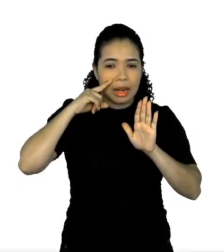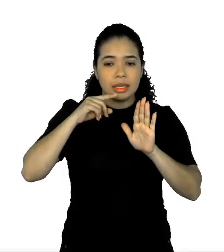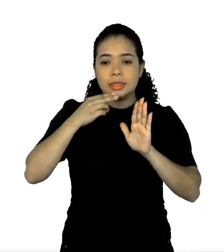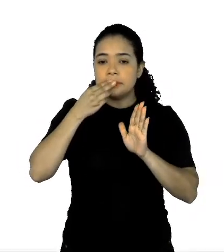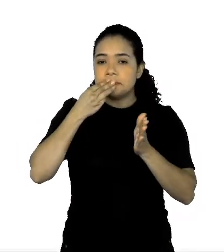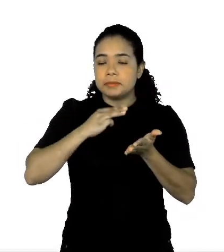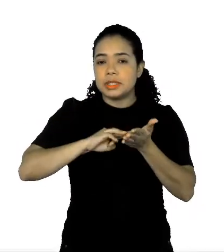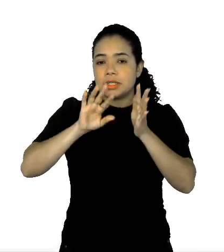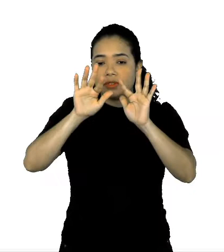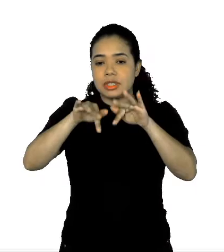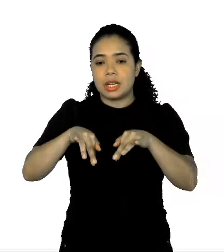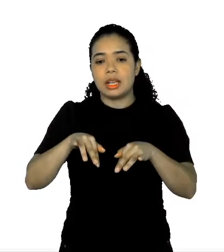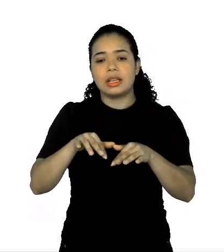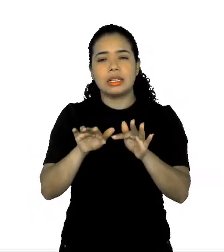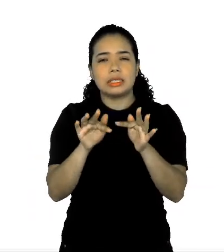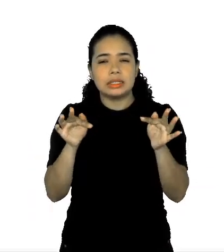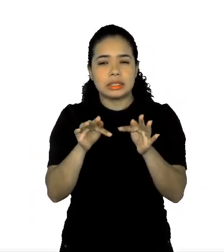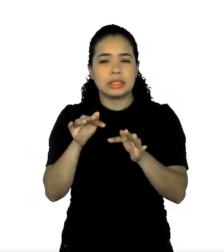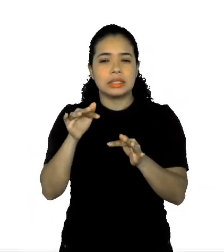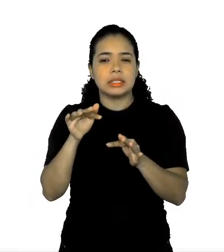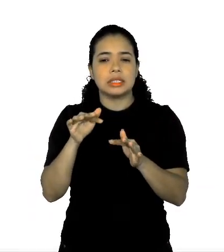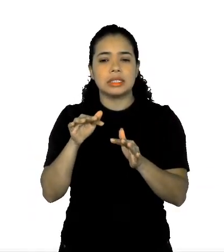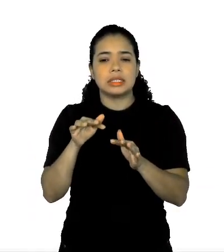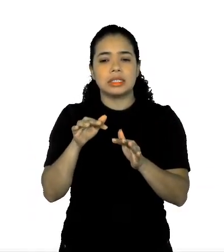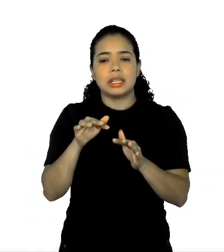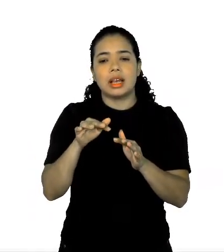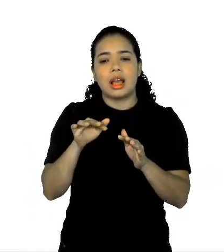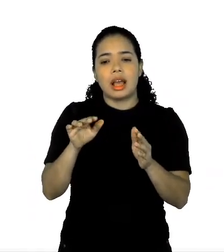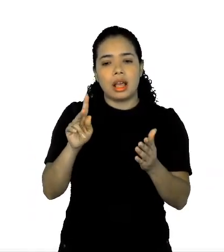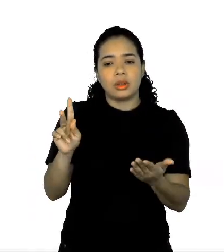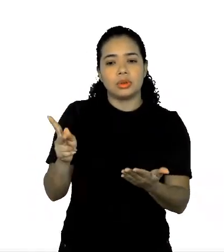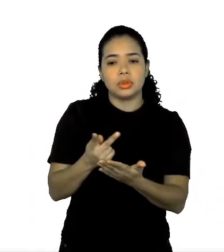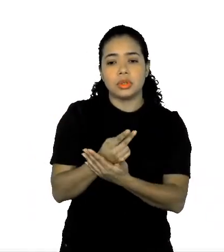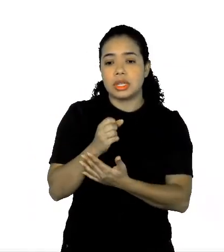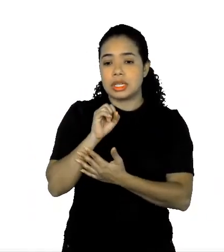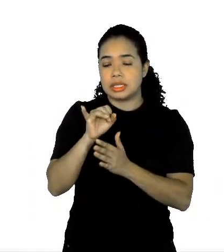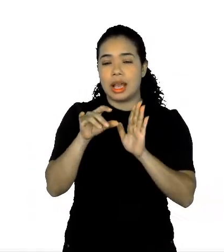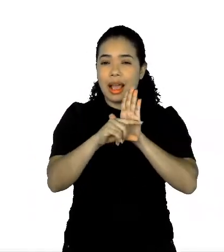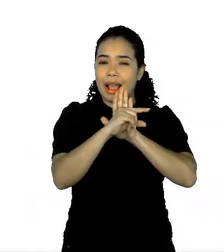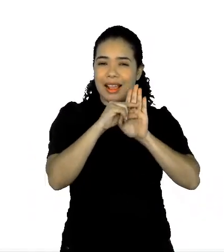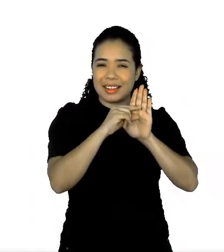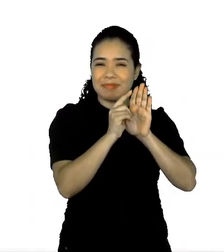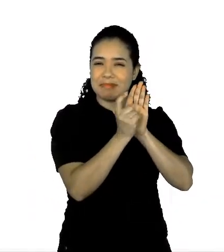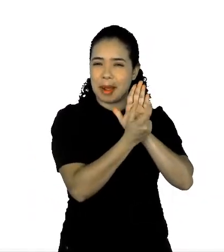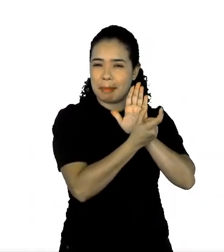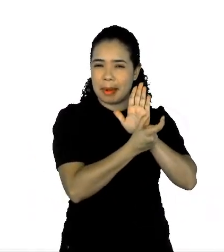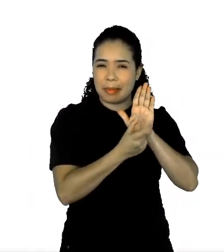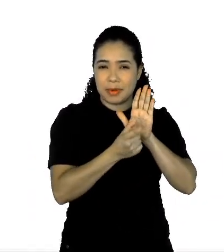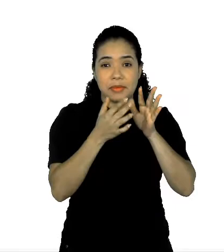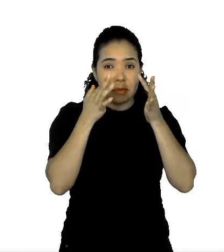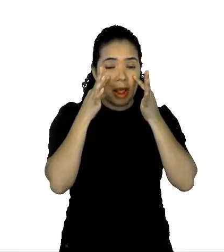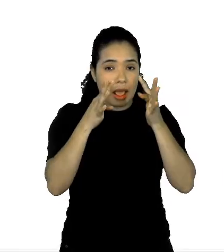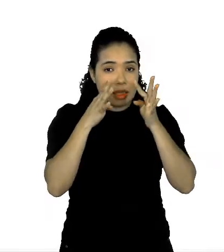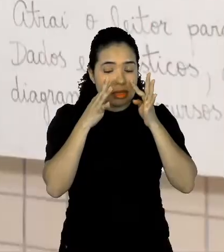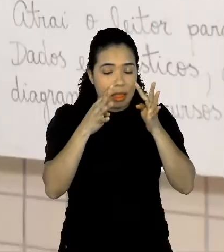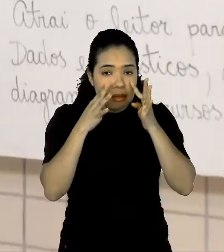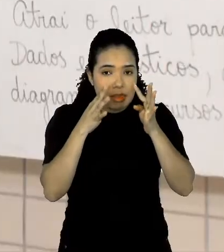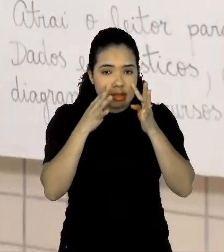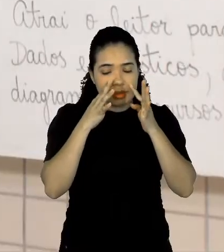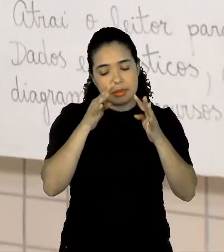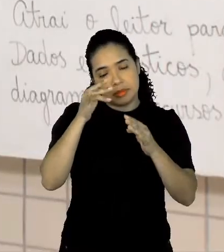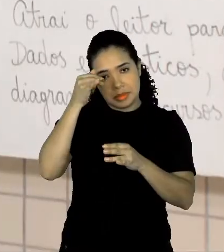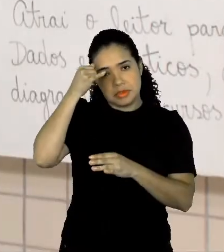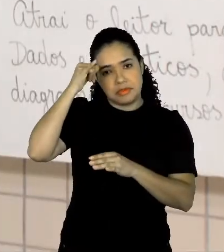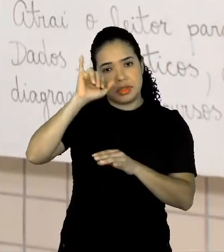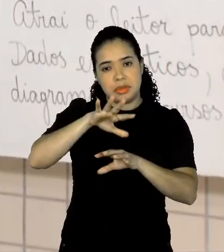ações simples podem prevenir caso o outro vírus. Fique atento, fique atento,